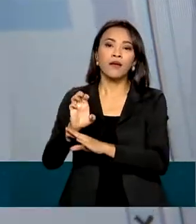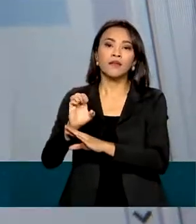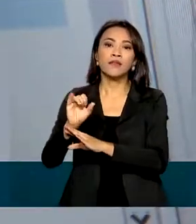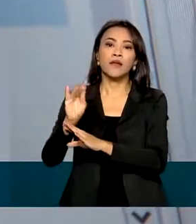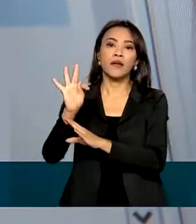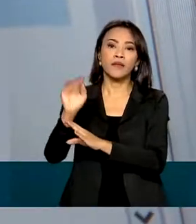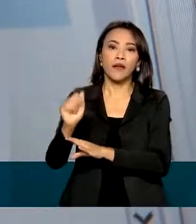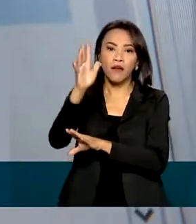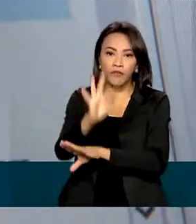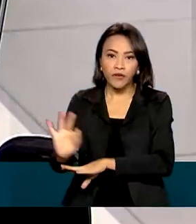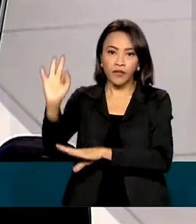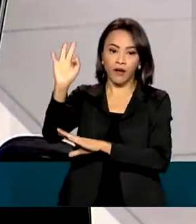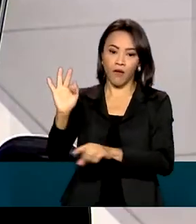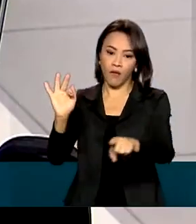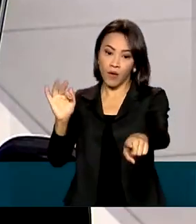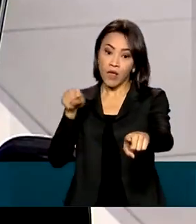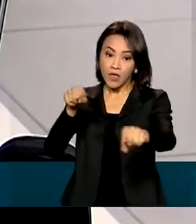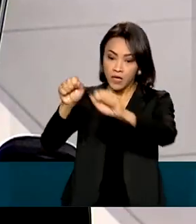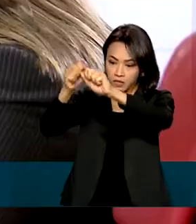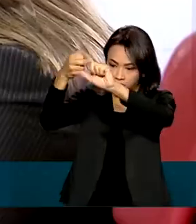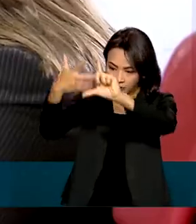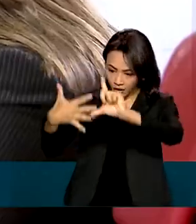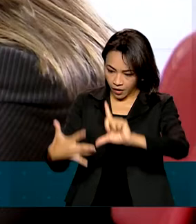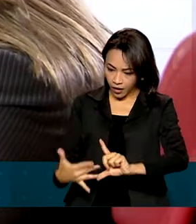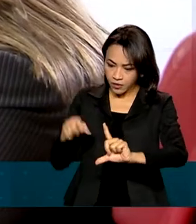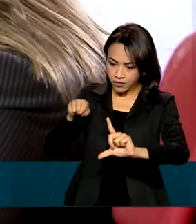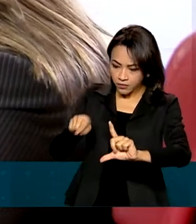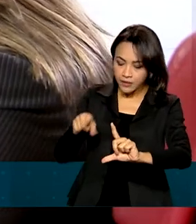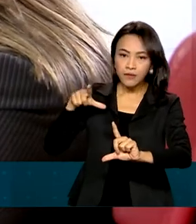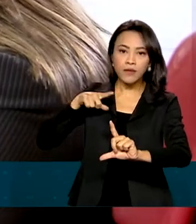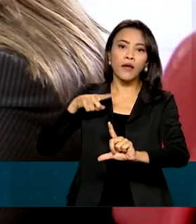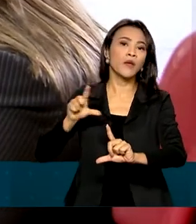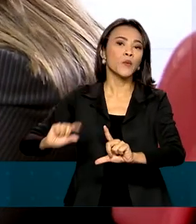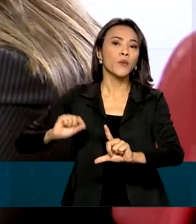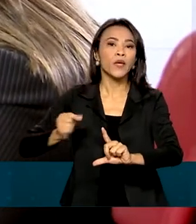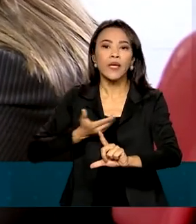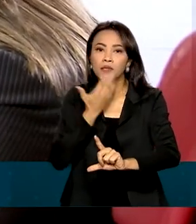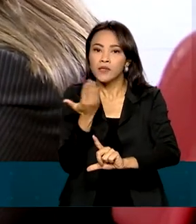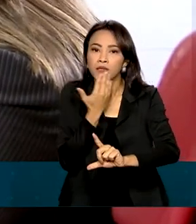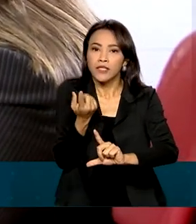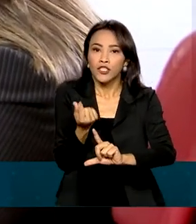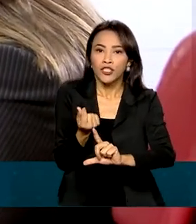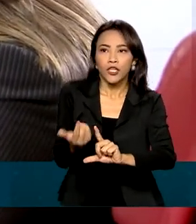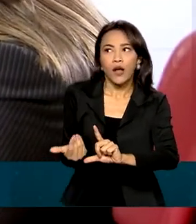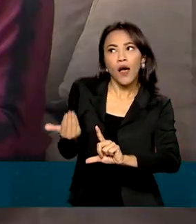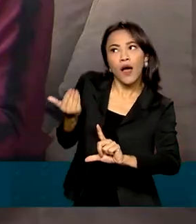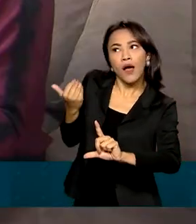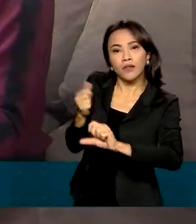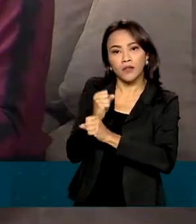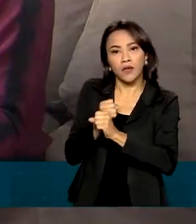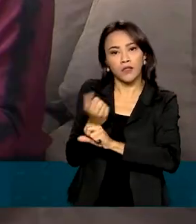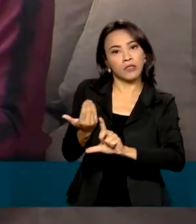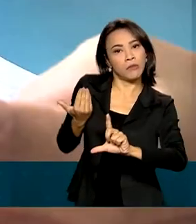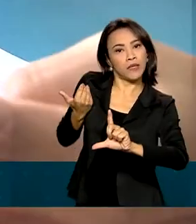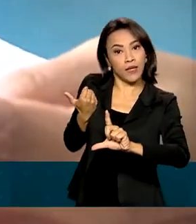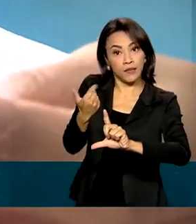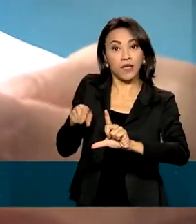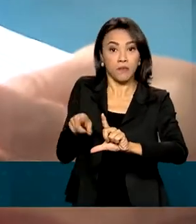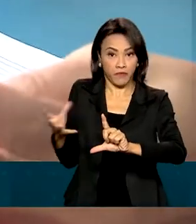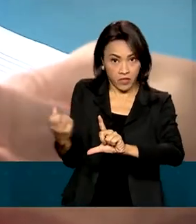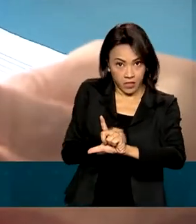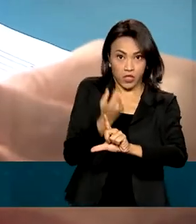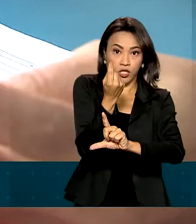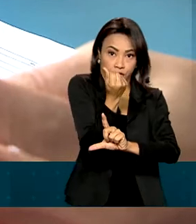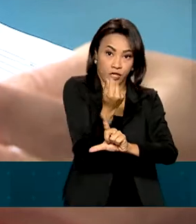dispositivos móveis. Nesse lote contempla também restituições residuais de exercícios anteriores. E o pagamento será